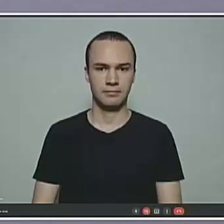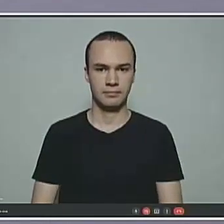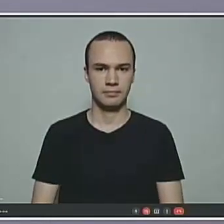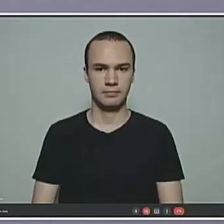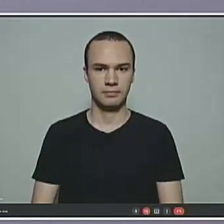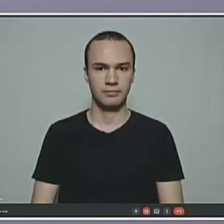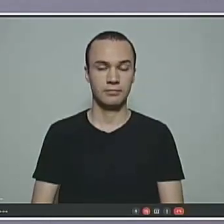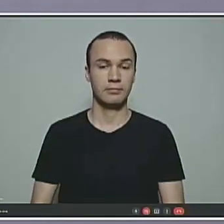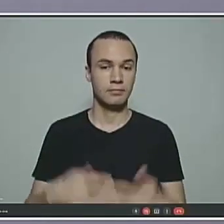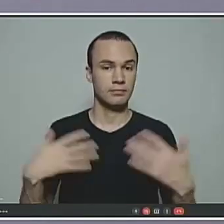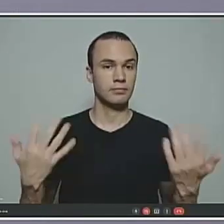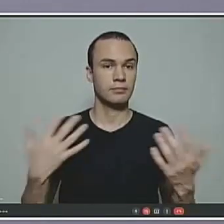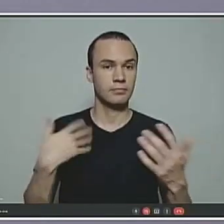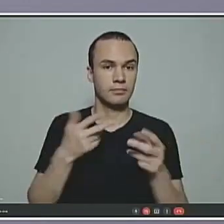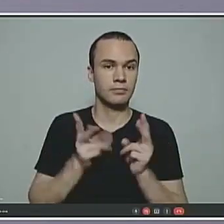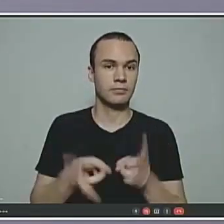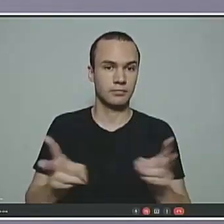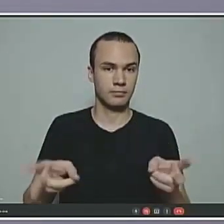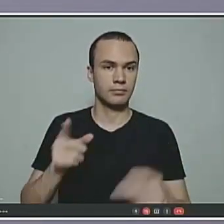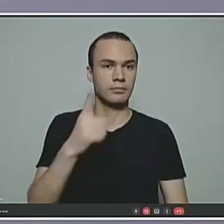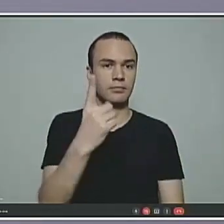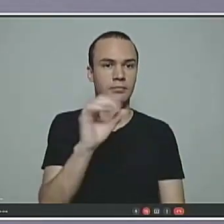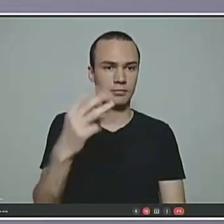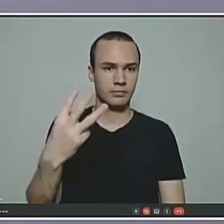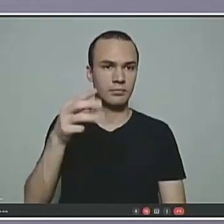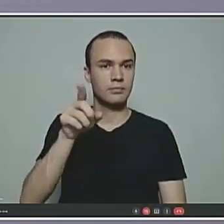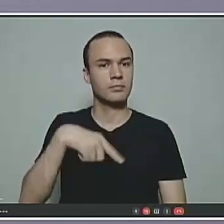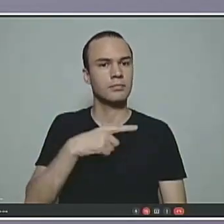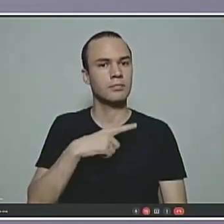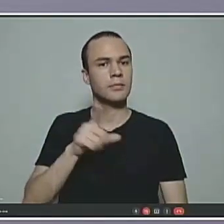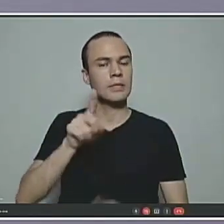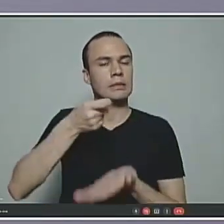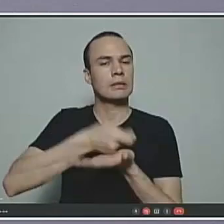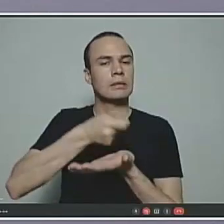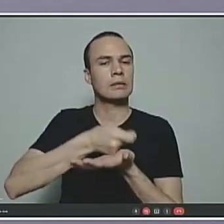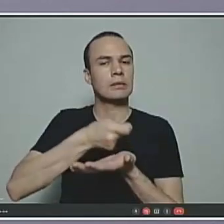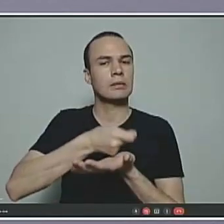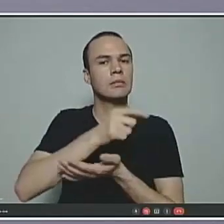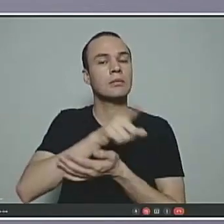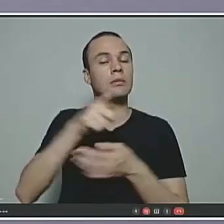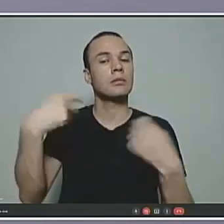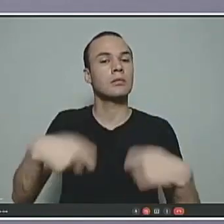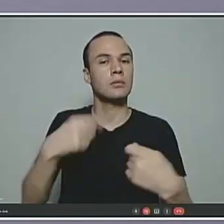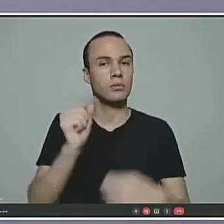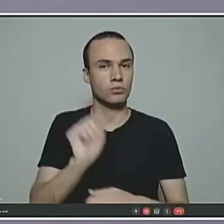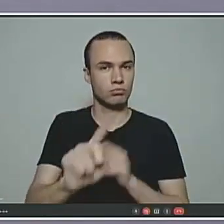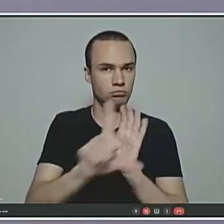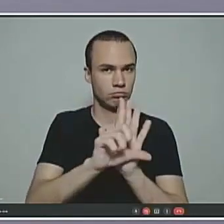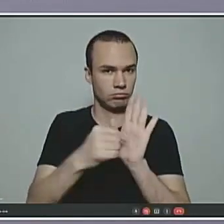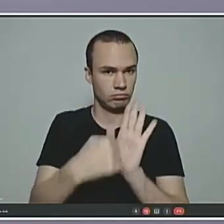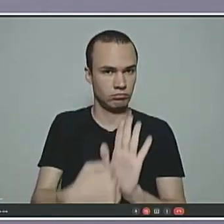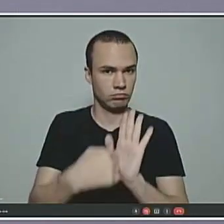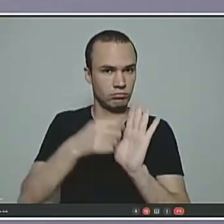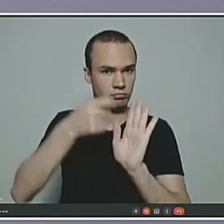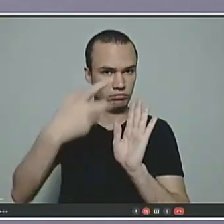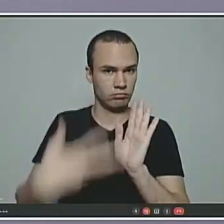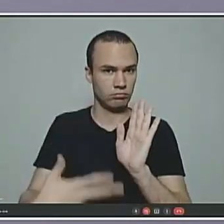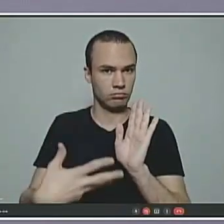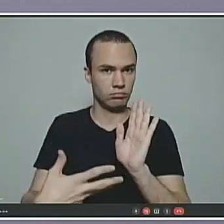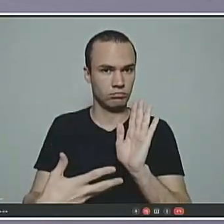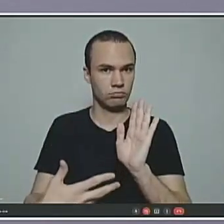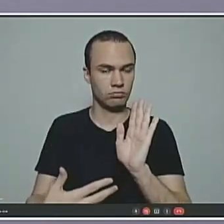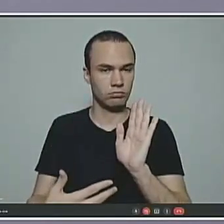Pois bem, vamos para a emenda constitucional 103. A aplicabilidade obrigatória. O que foi obrigado por essa lei? Um cronograma obrigatório.